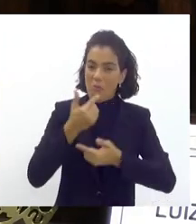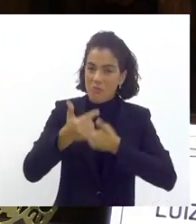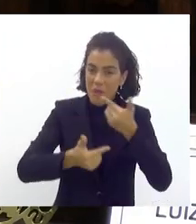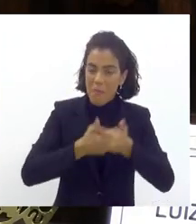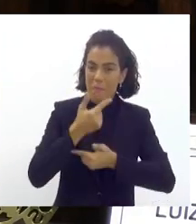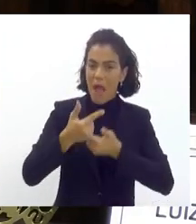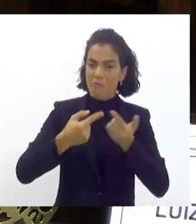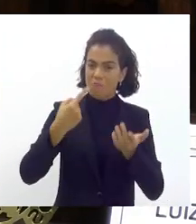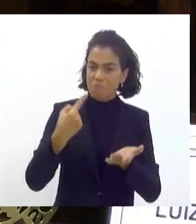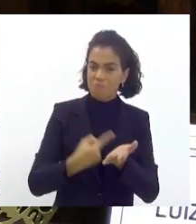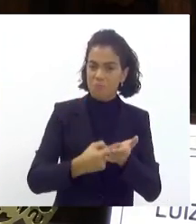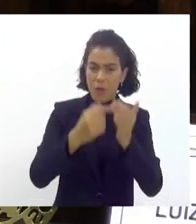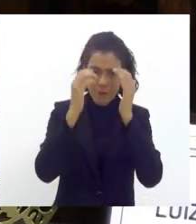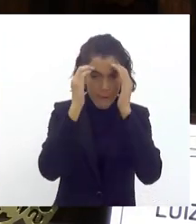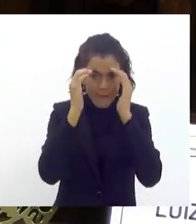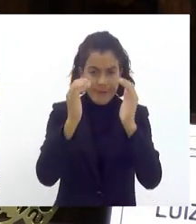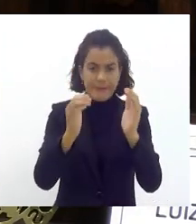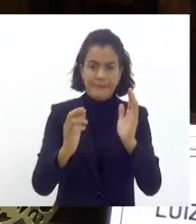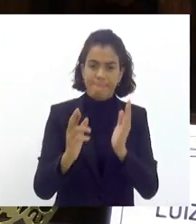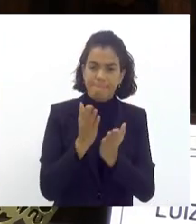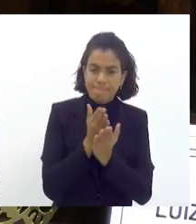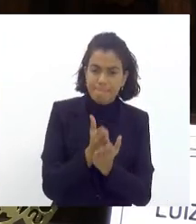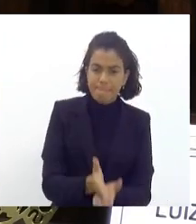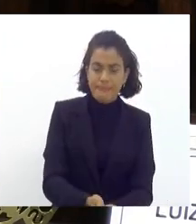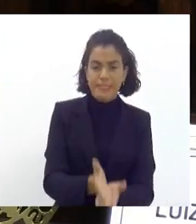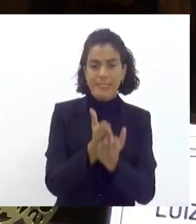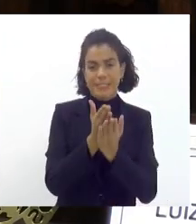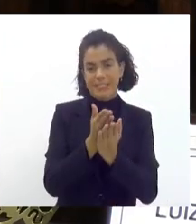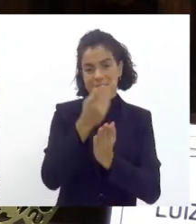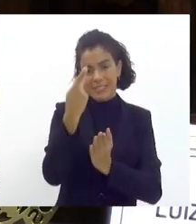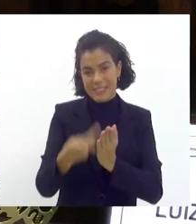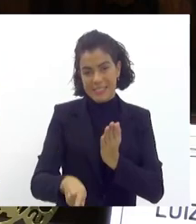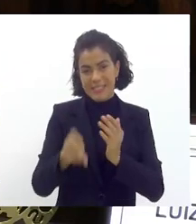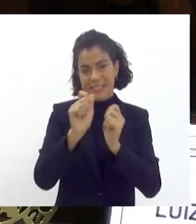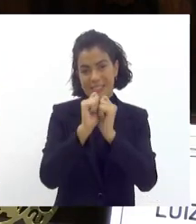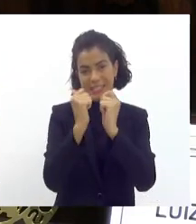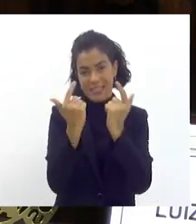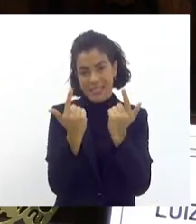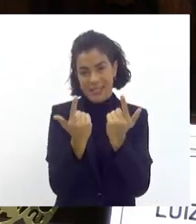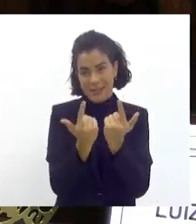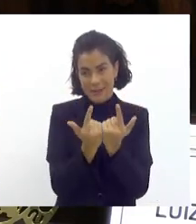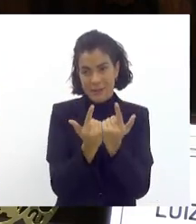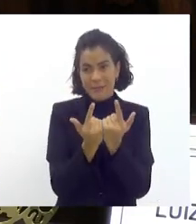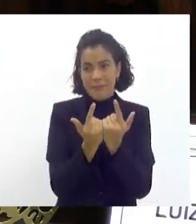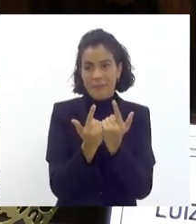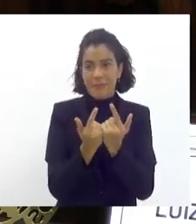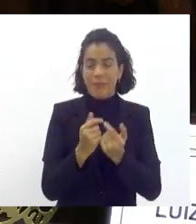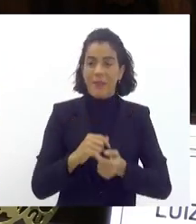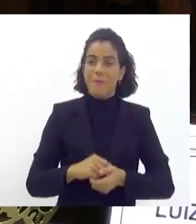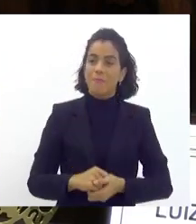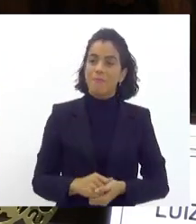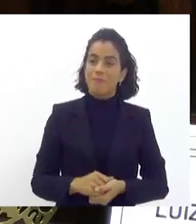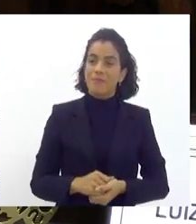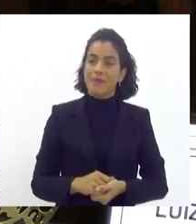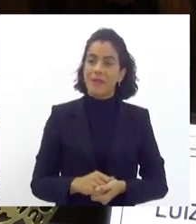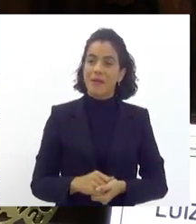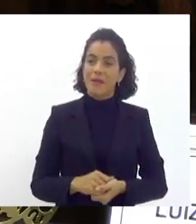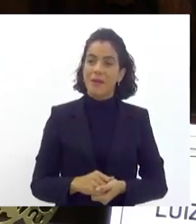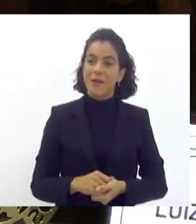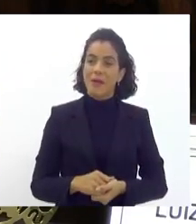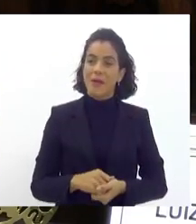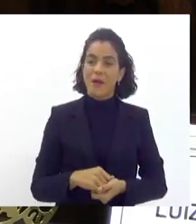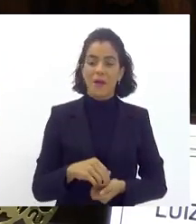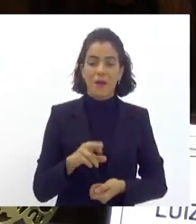compromisso desta casa que hoje elegendo Rodrigo Amorim o presidente